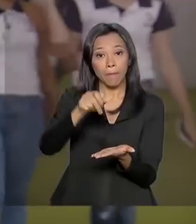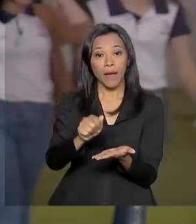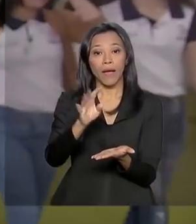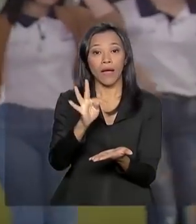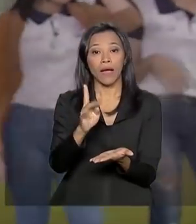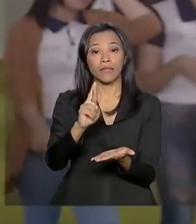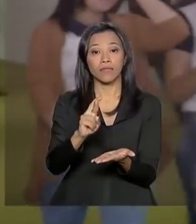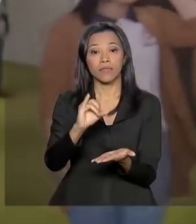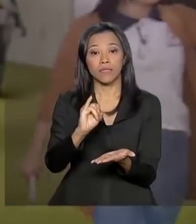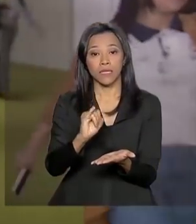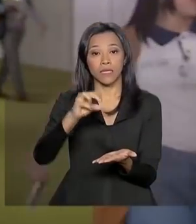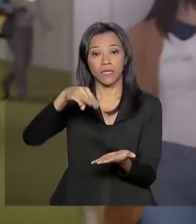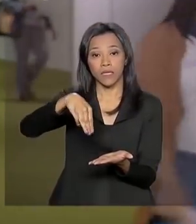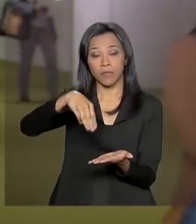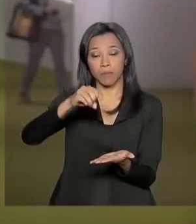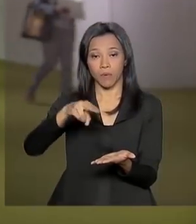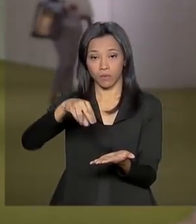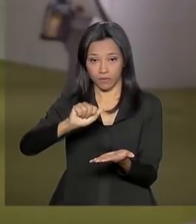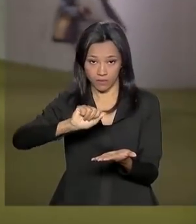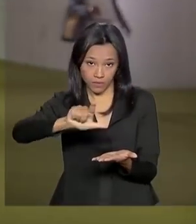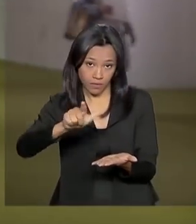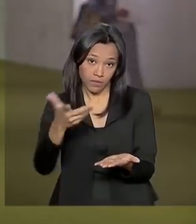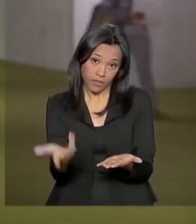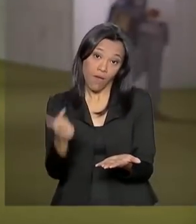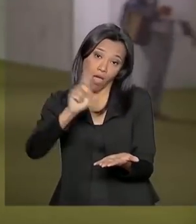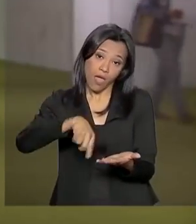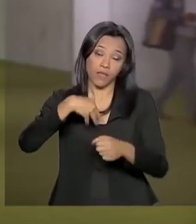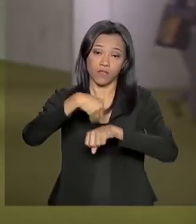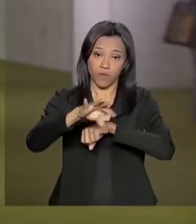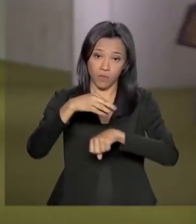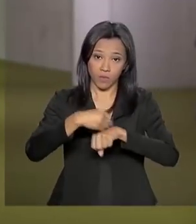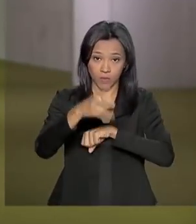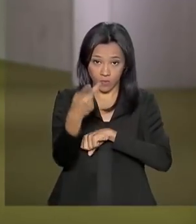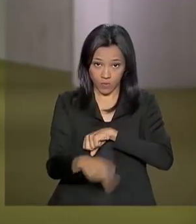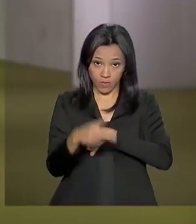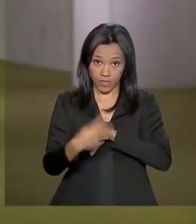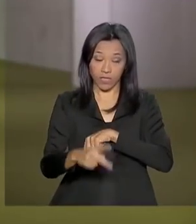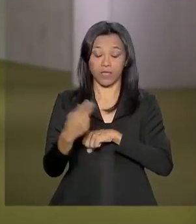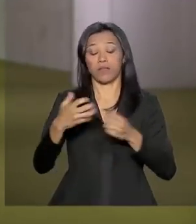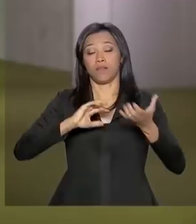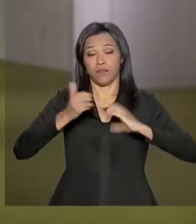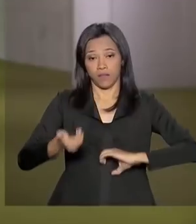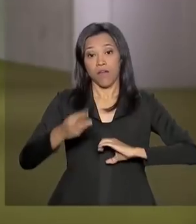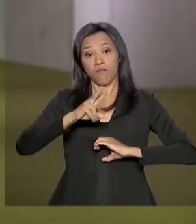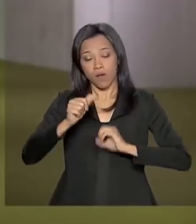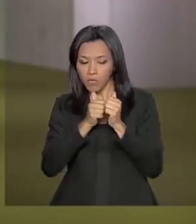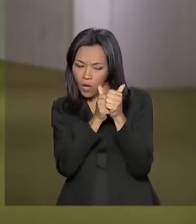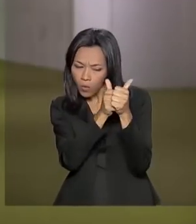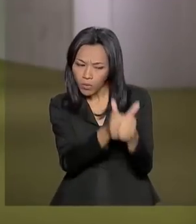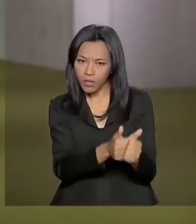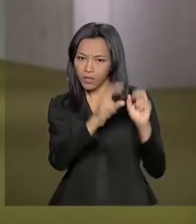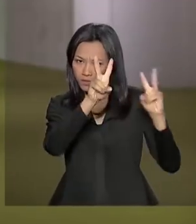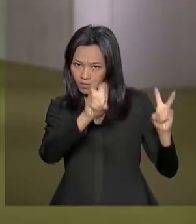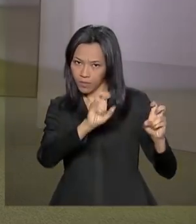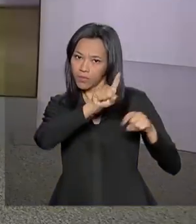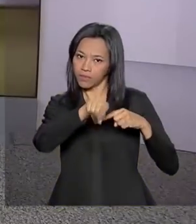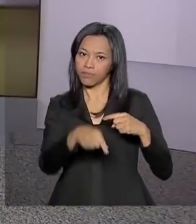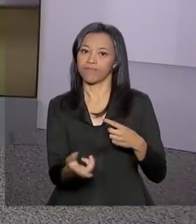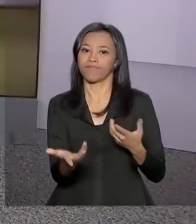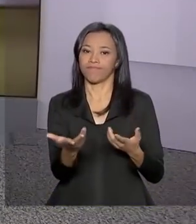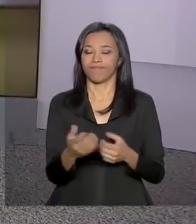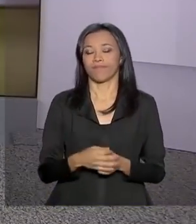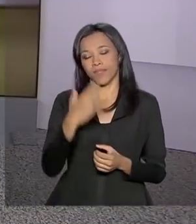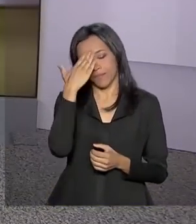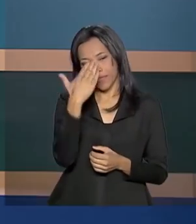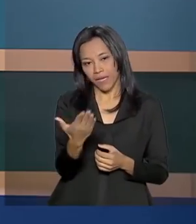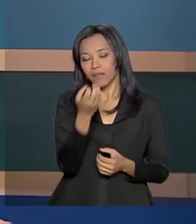parte pode sim ser retirada do texto. Essas são as informações aqui do Congresso, a gente vai continuar acompanhando essa pauta e eu volto com você, Carla. Obrigada, bom